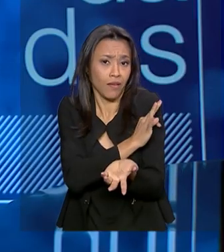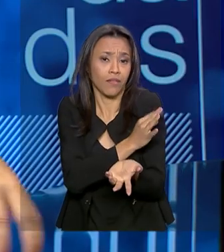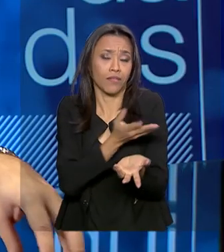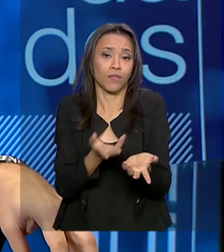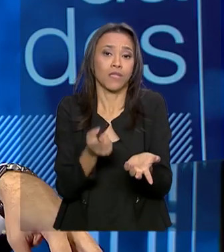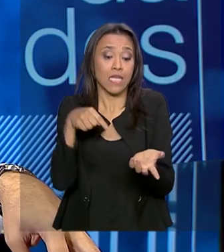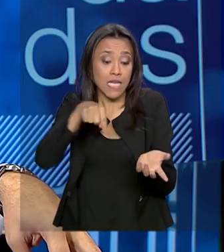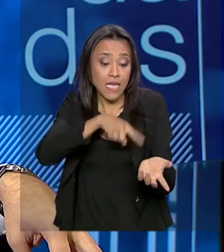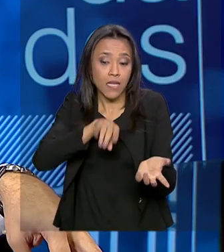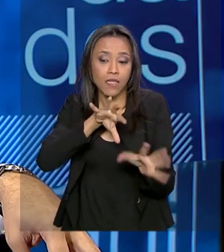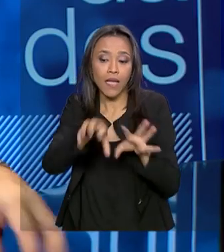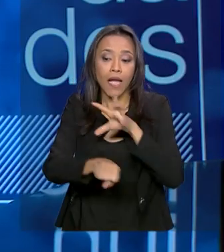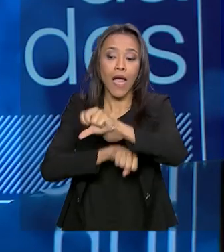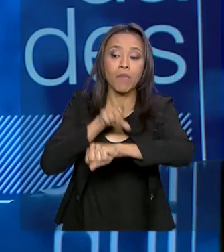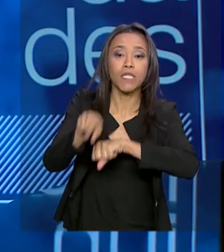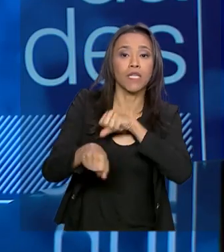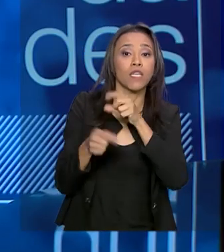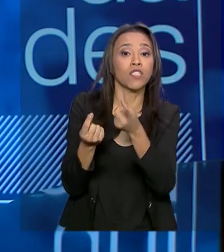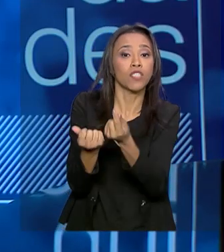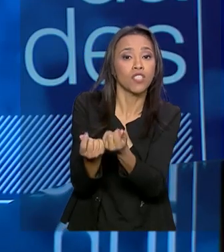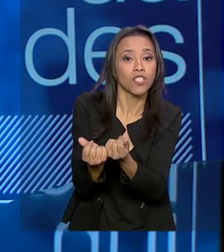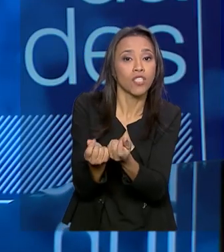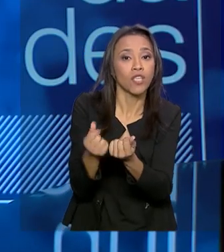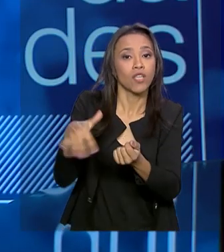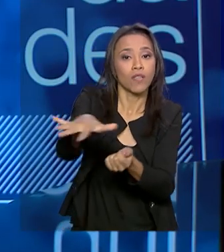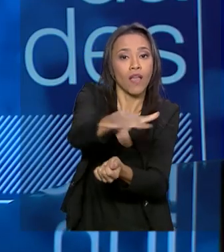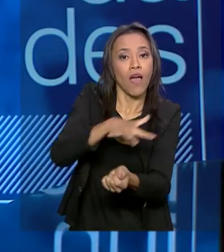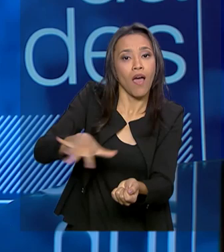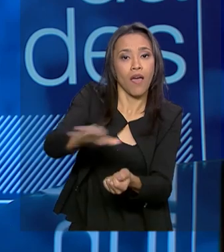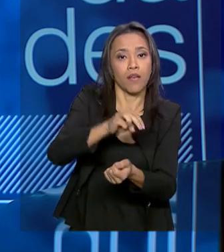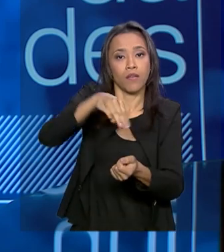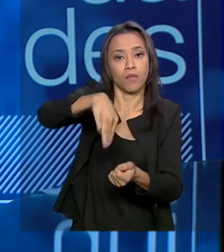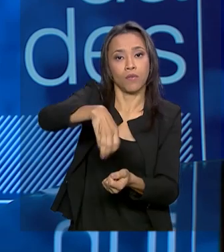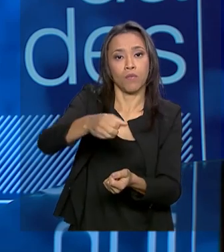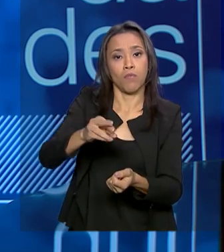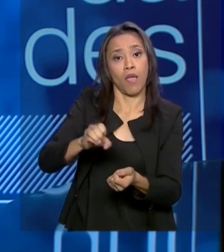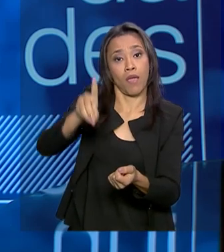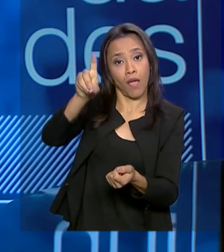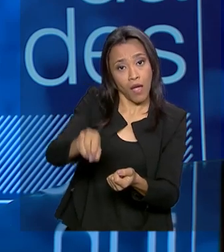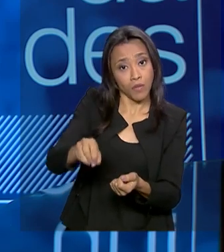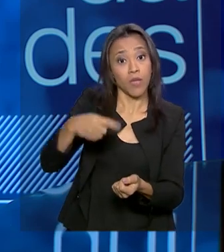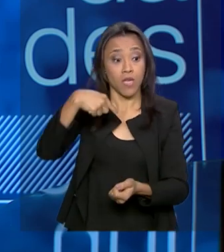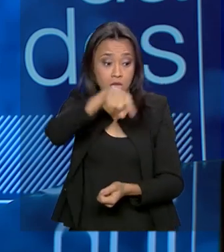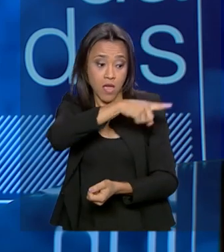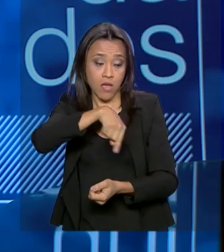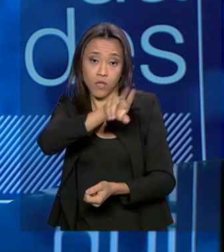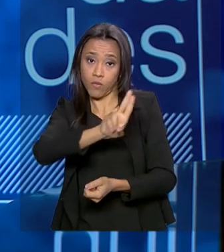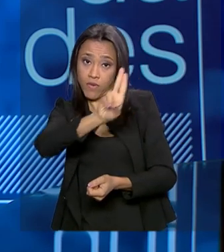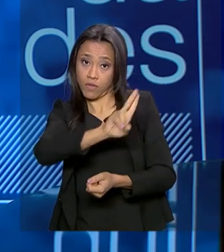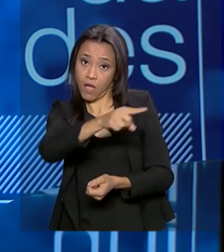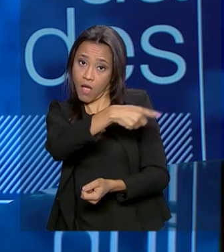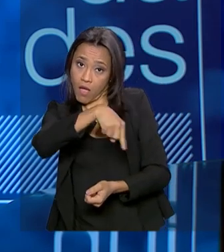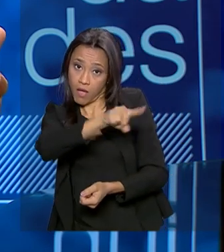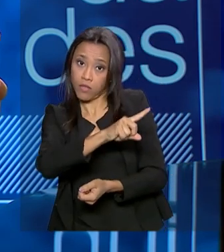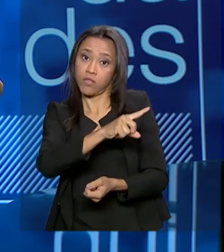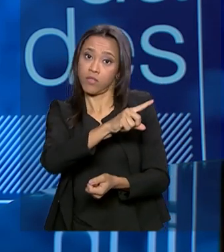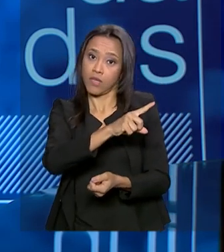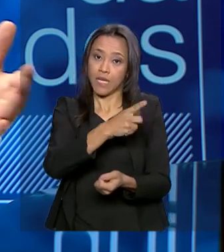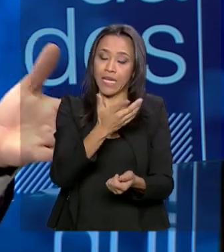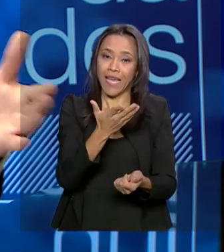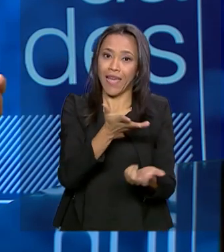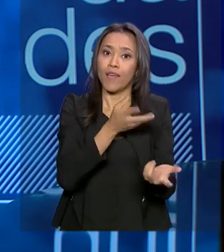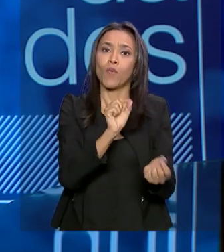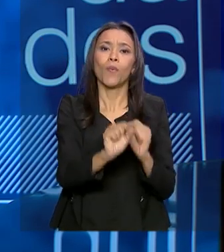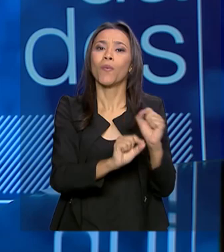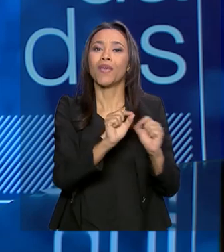permitir que eles captem recursos no mercado de diferentes formas, também permite que as universidades, elas, de uma certa forma, driblem